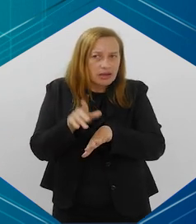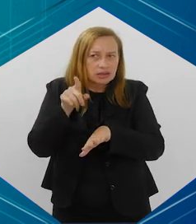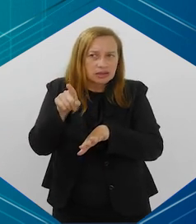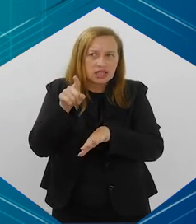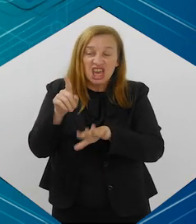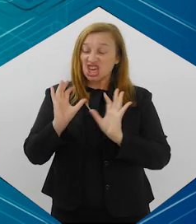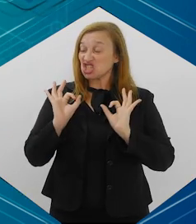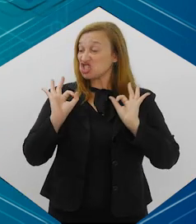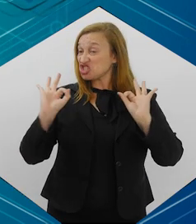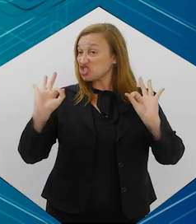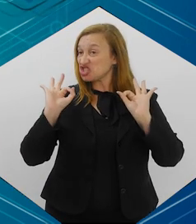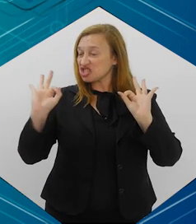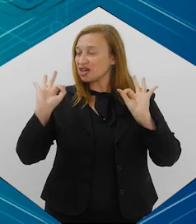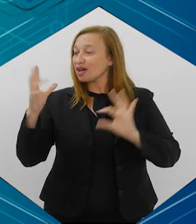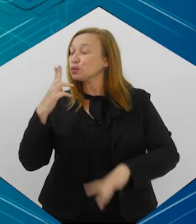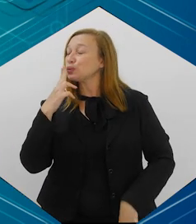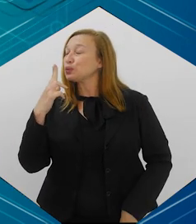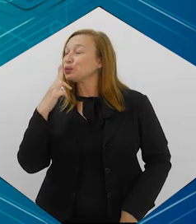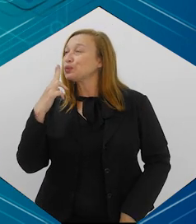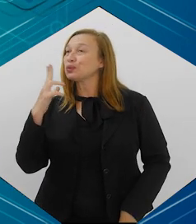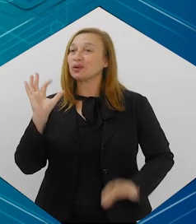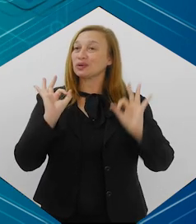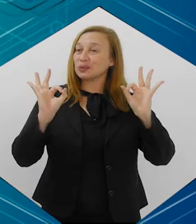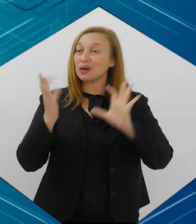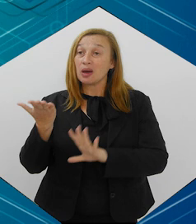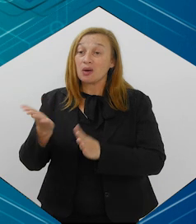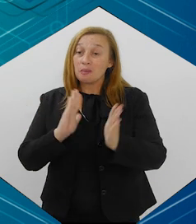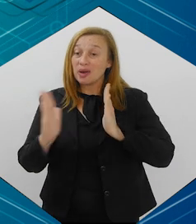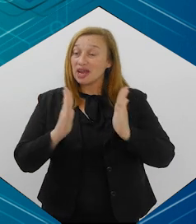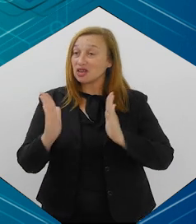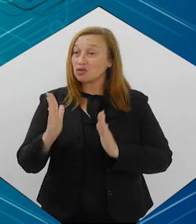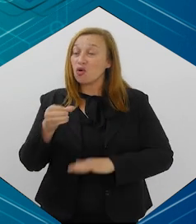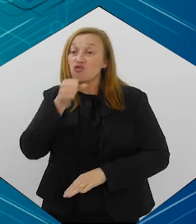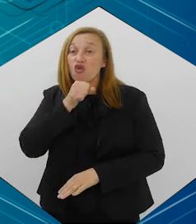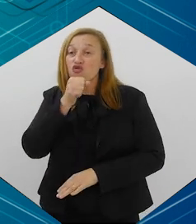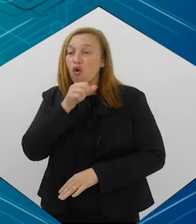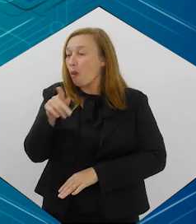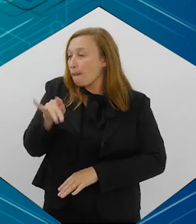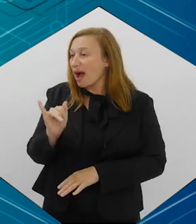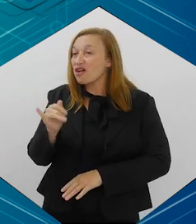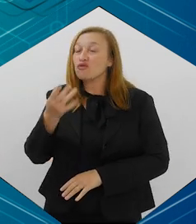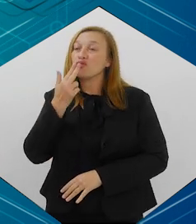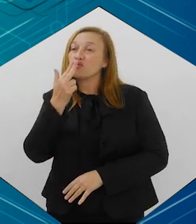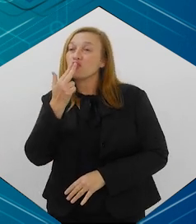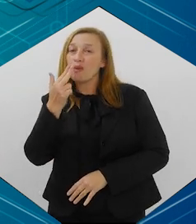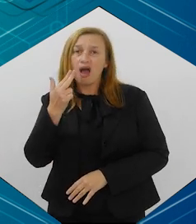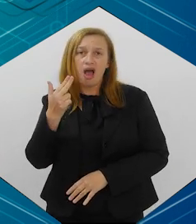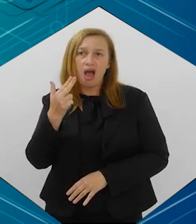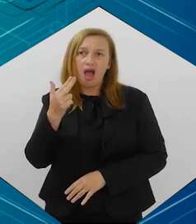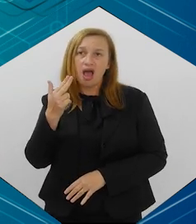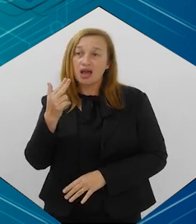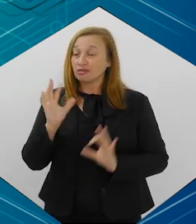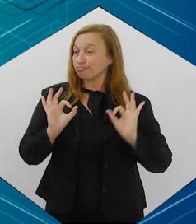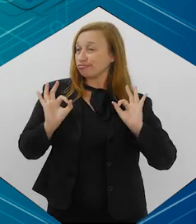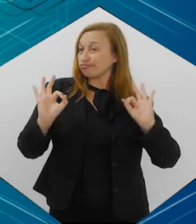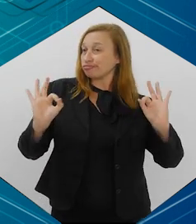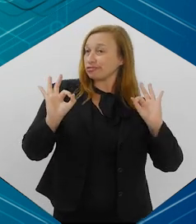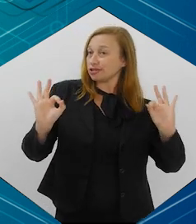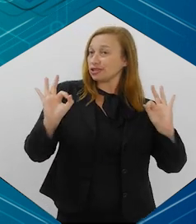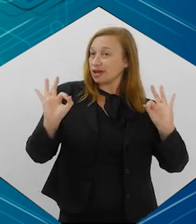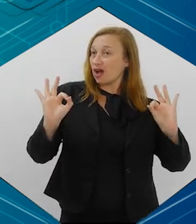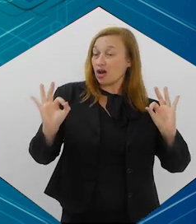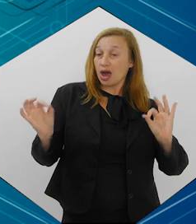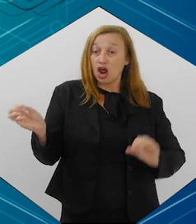que era chique, né? Era bacana, na época dos meus pais, dos meus avós, fumar. Era um sinal de